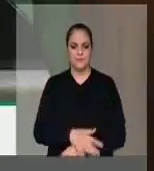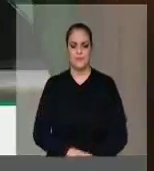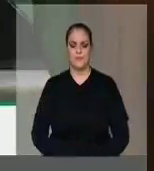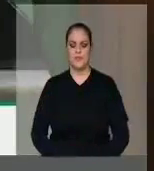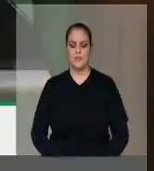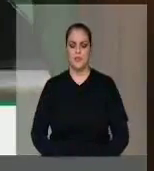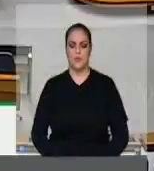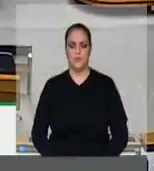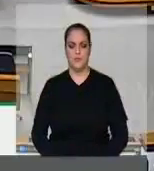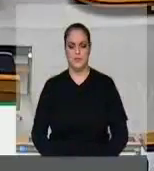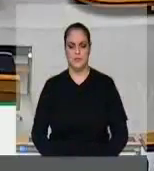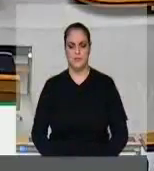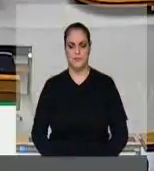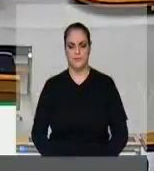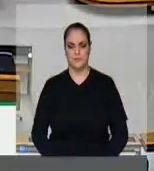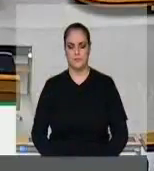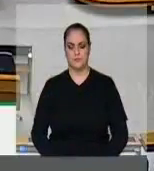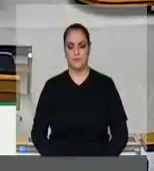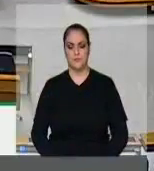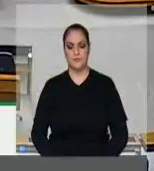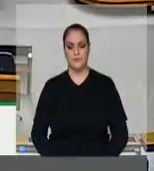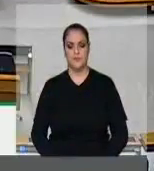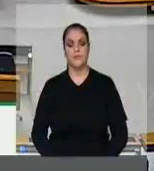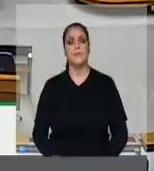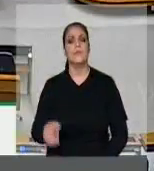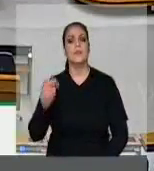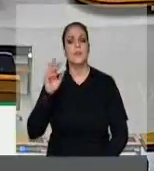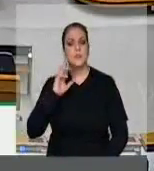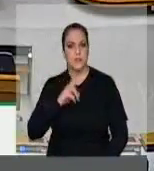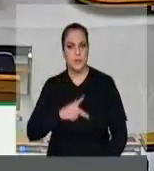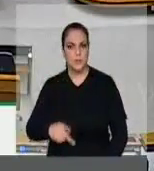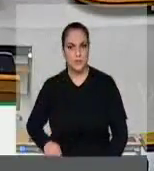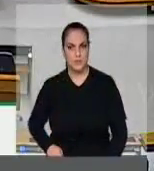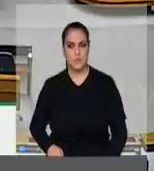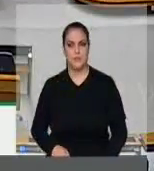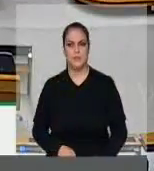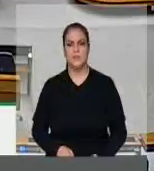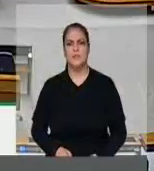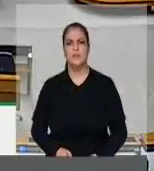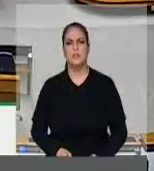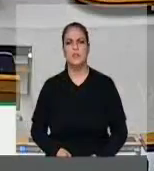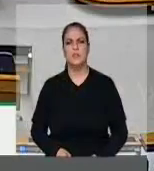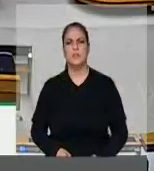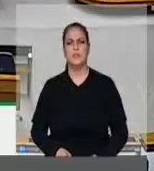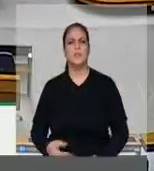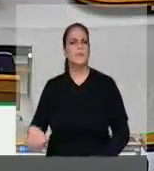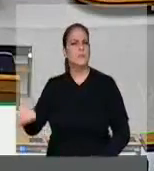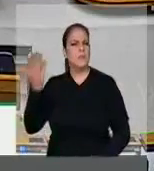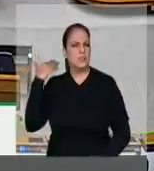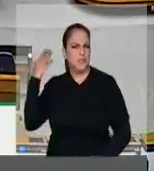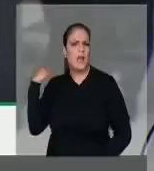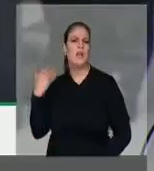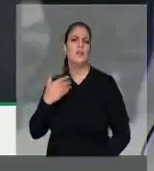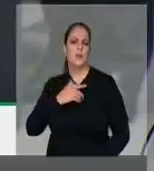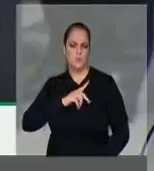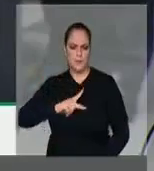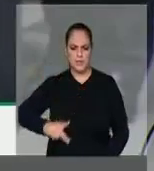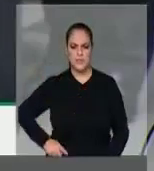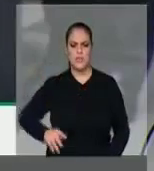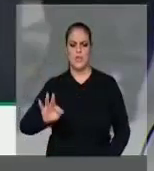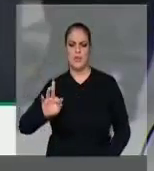Obrigado, o último orador, minuto, Edmilson. Presidente, desde o governo Fernando Henrique, iniciou-se o combate ao trabalho escravo no Brasil.